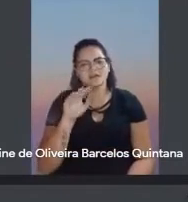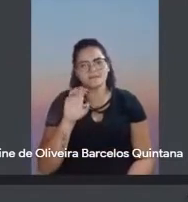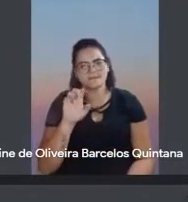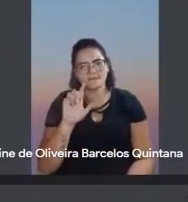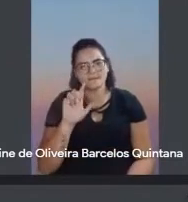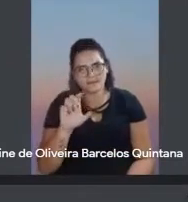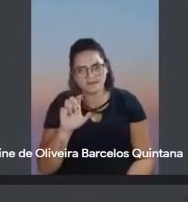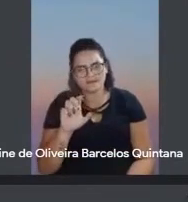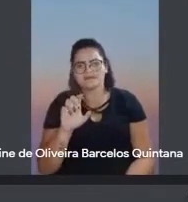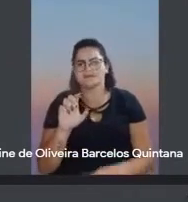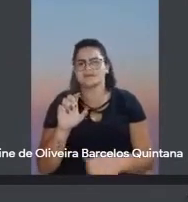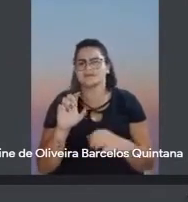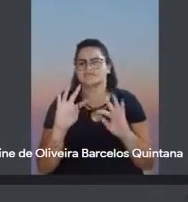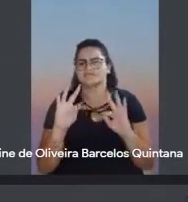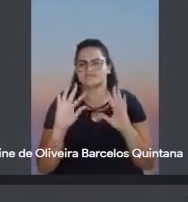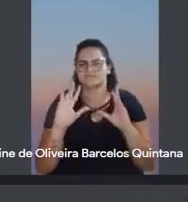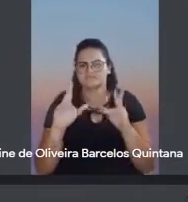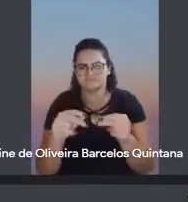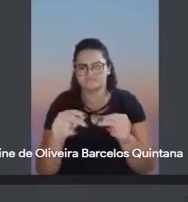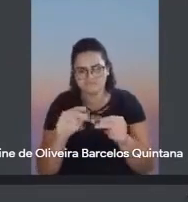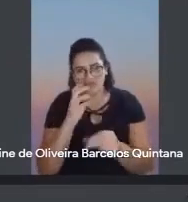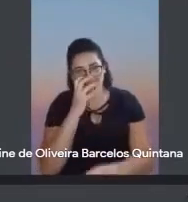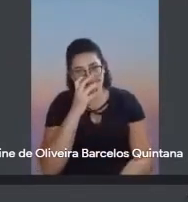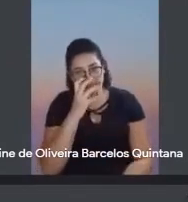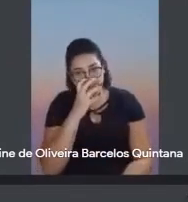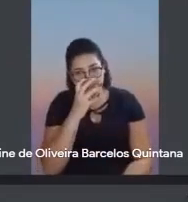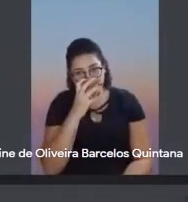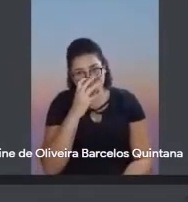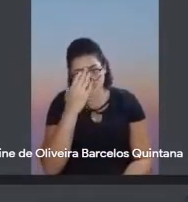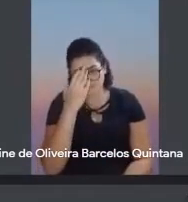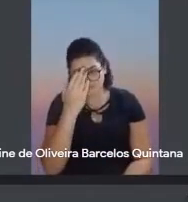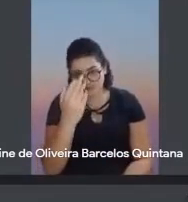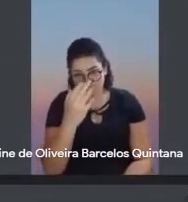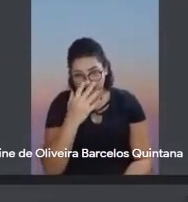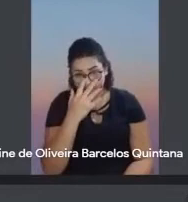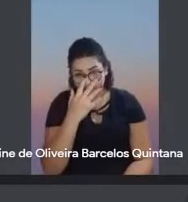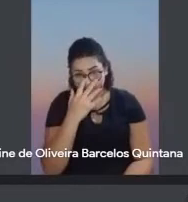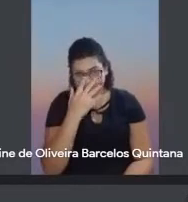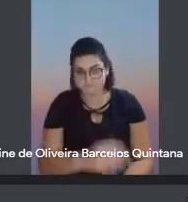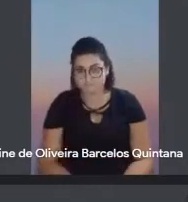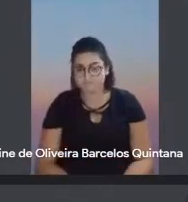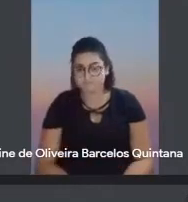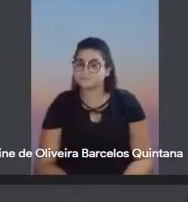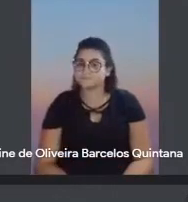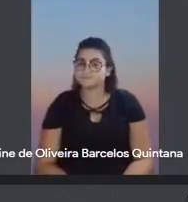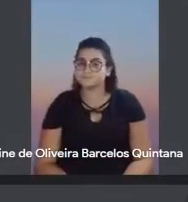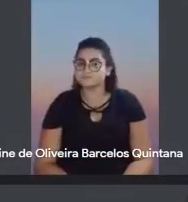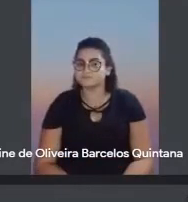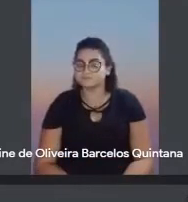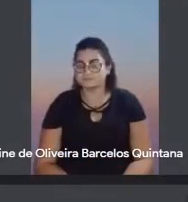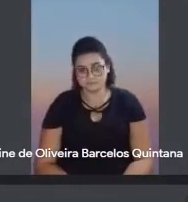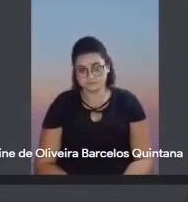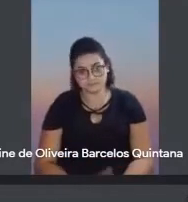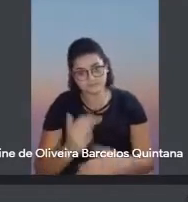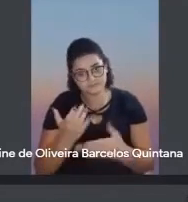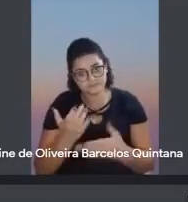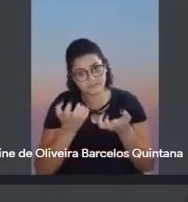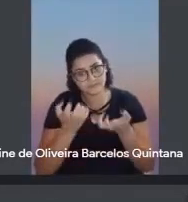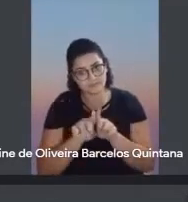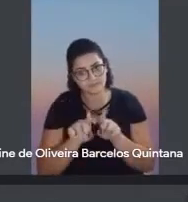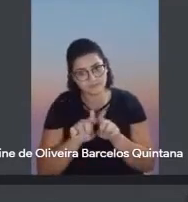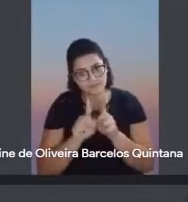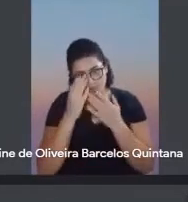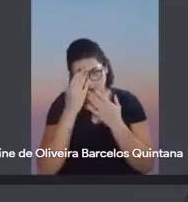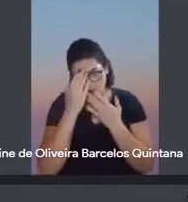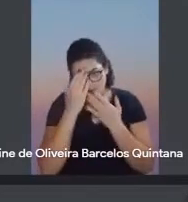Anélia. Pessoal aí que está todo mundo assistindo. Eu queria, principalmente, agradecer aqui ao